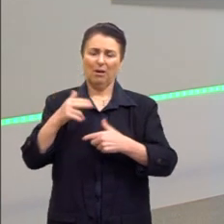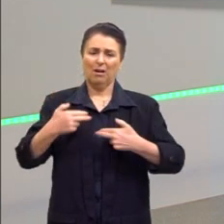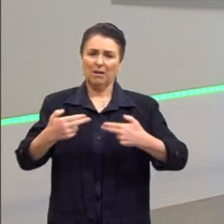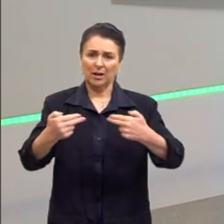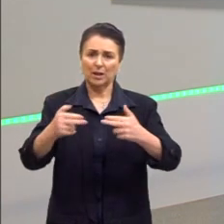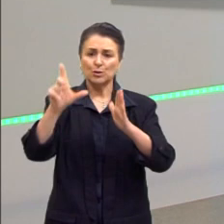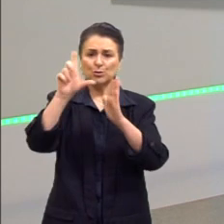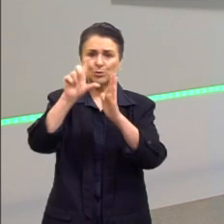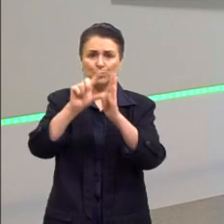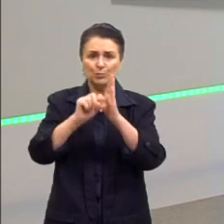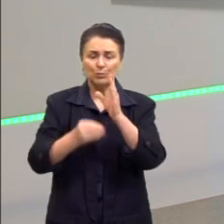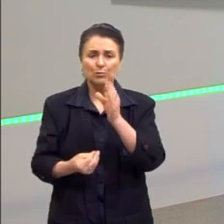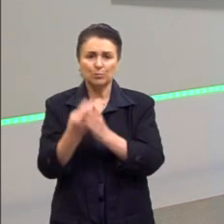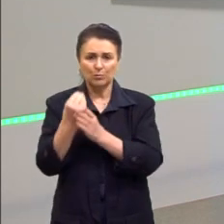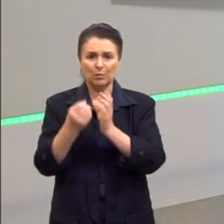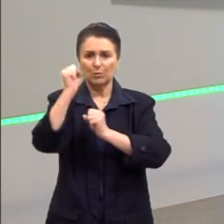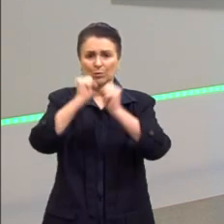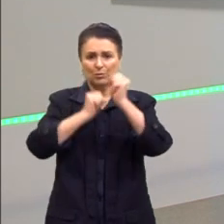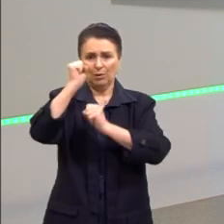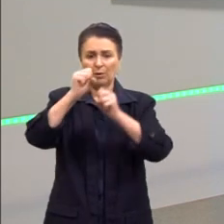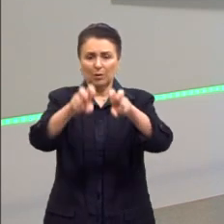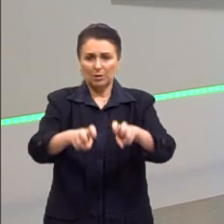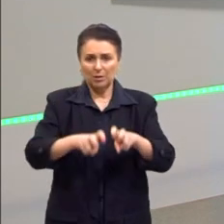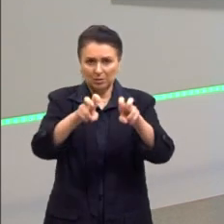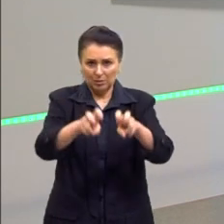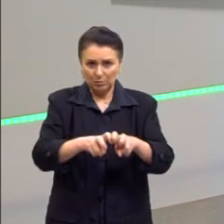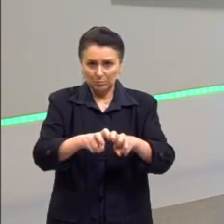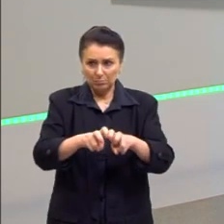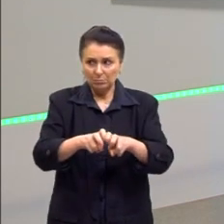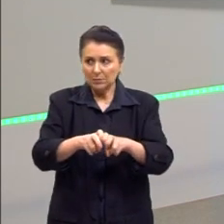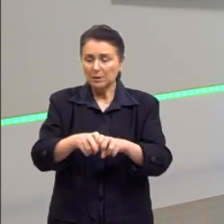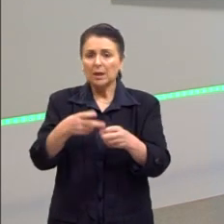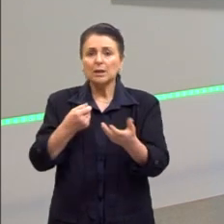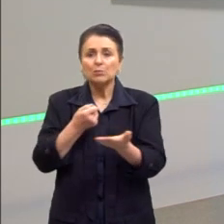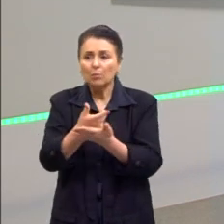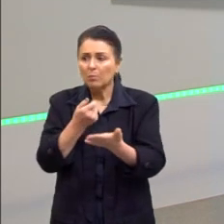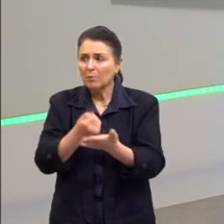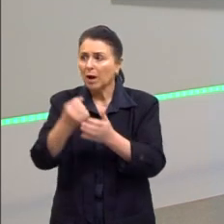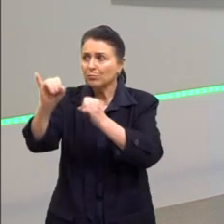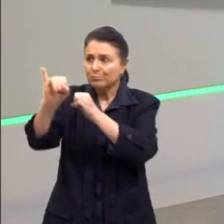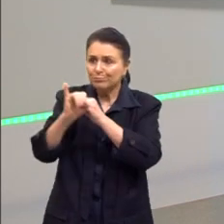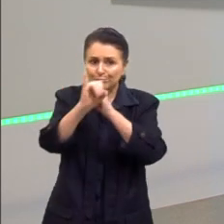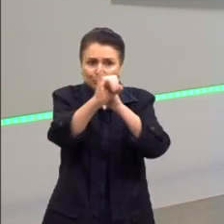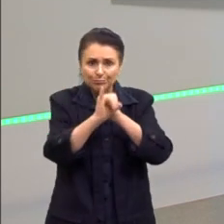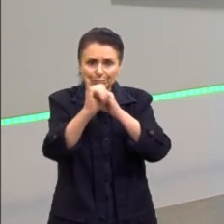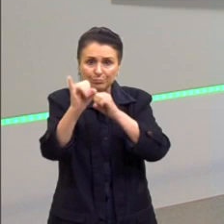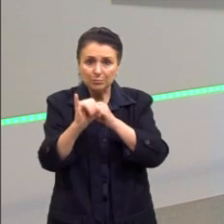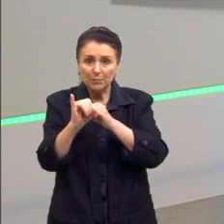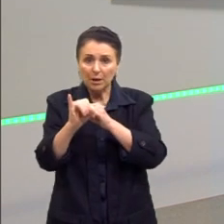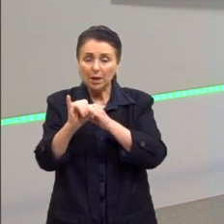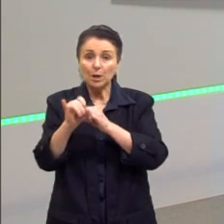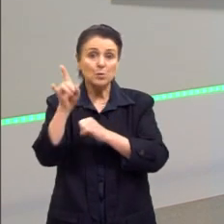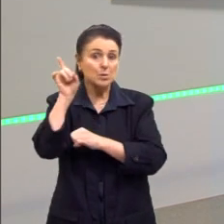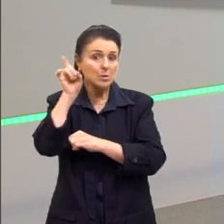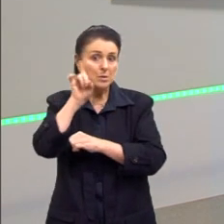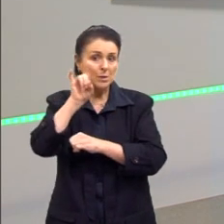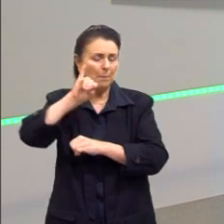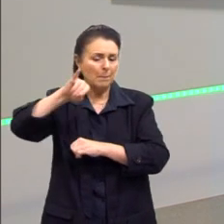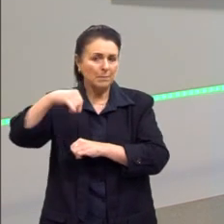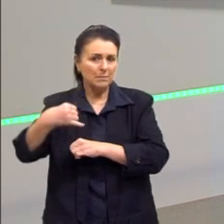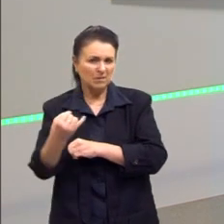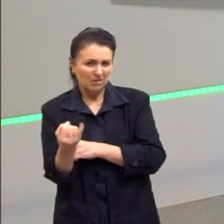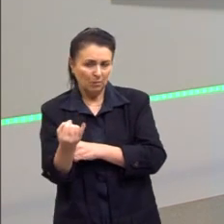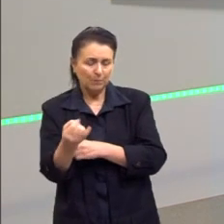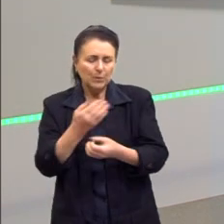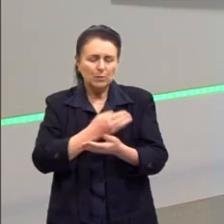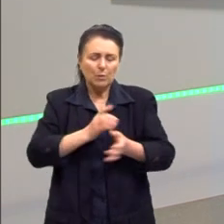e tiveram que substituir ela por importações. E quem cresceu com isso foi os Estados Unidos. Os Estados Unidos começou